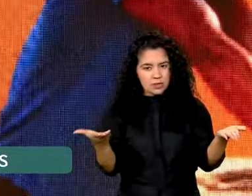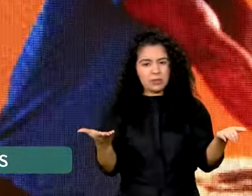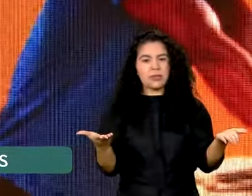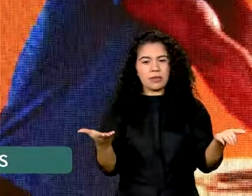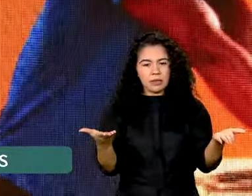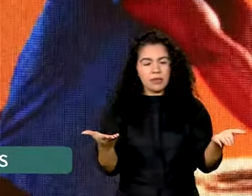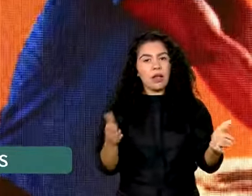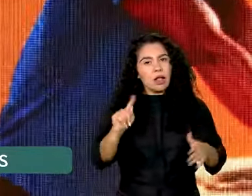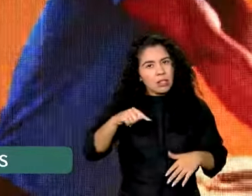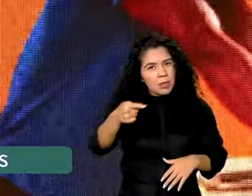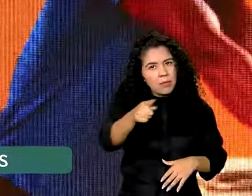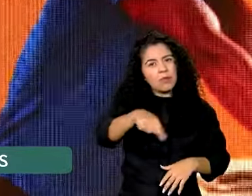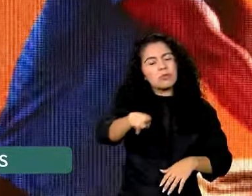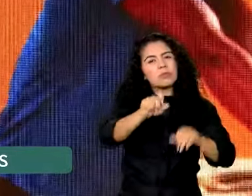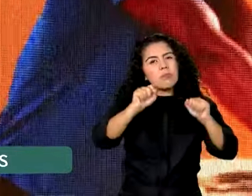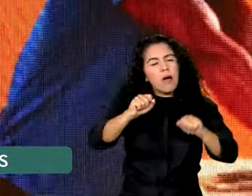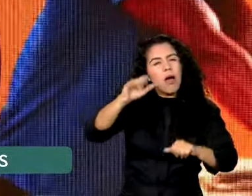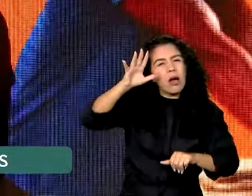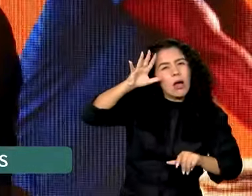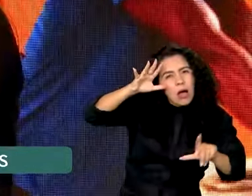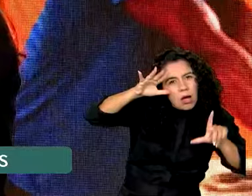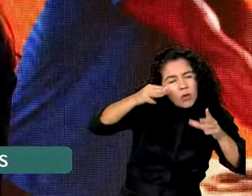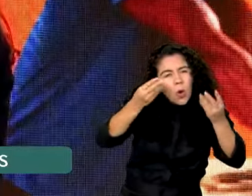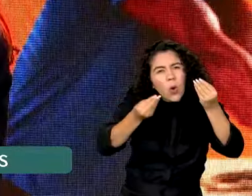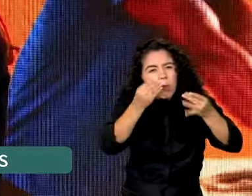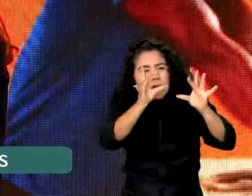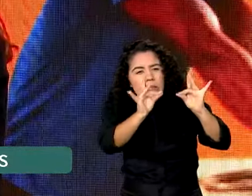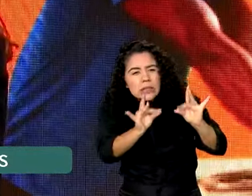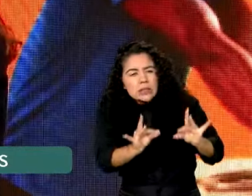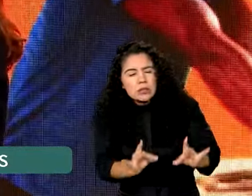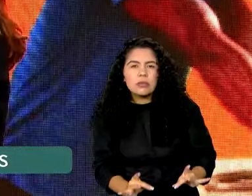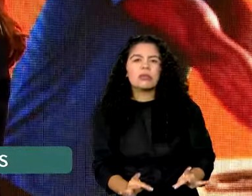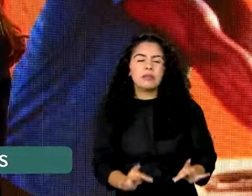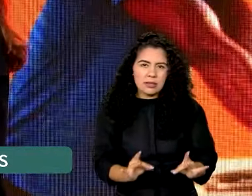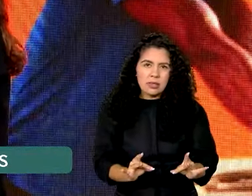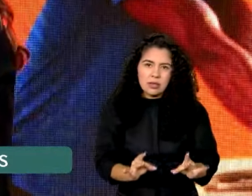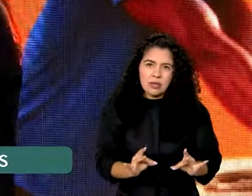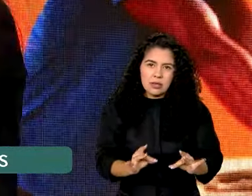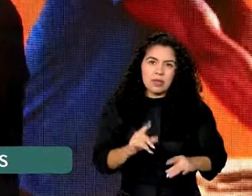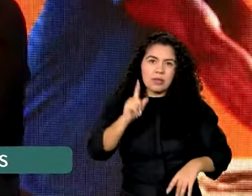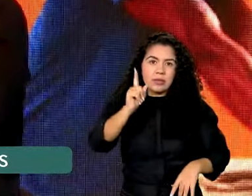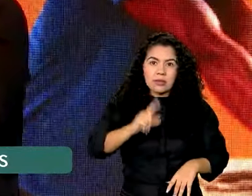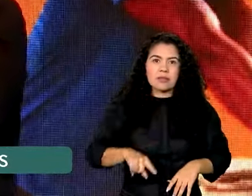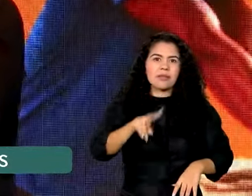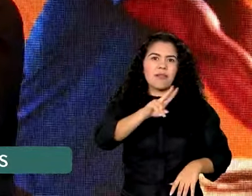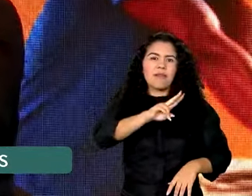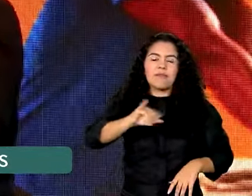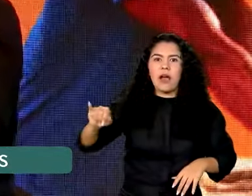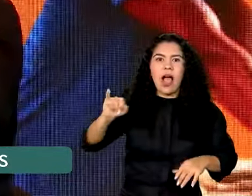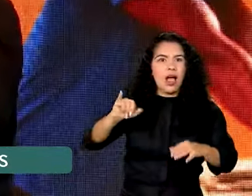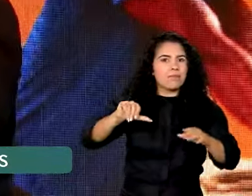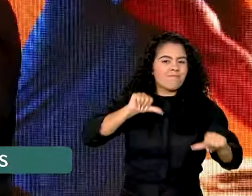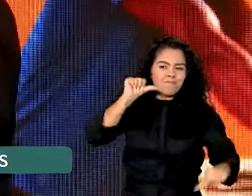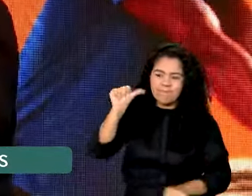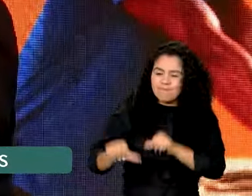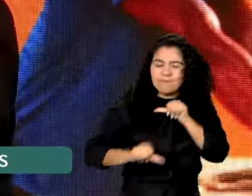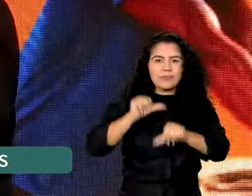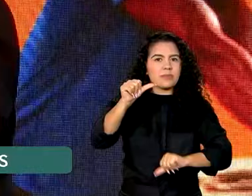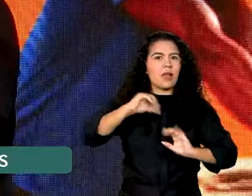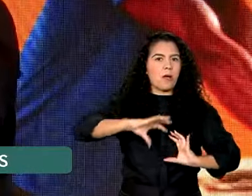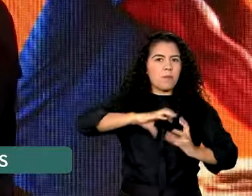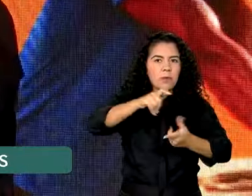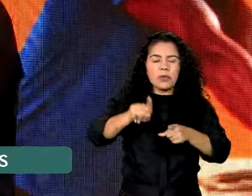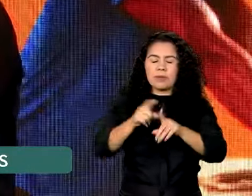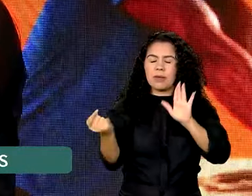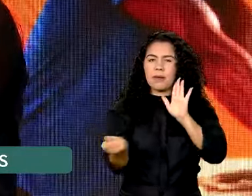Depois vocês podem conhecer mais sobre a Aliança Global, que eu acho que vai ser um divisor de águas para o mundo, para a história